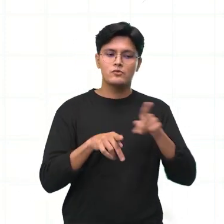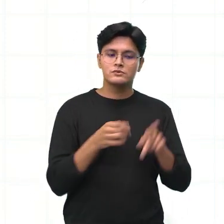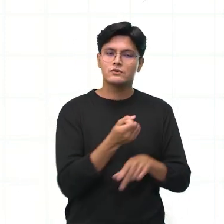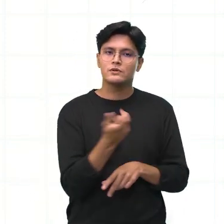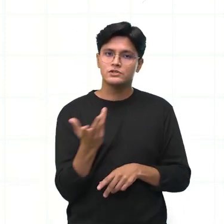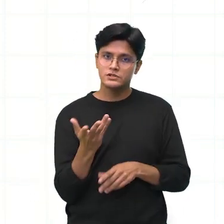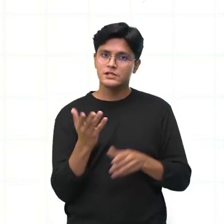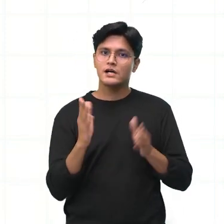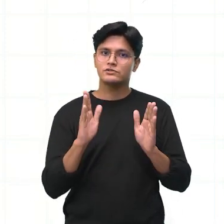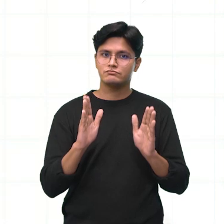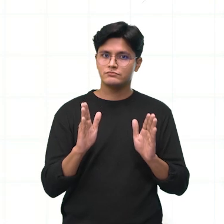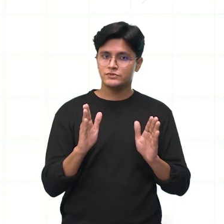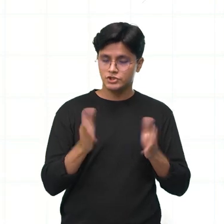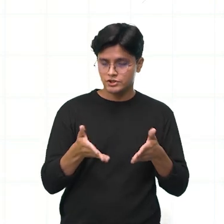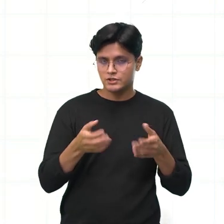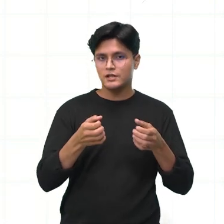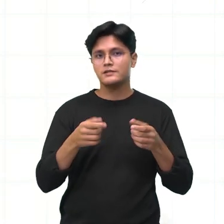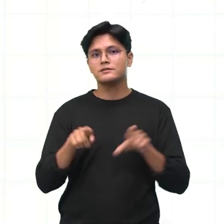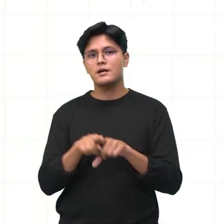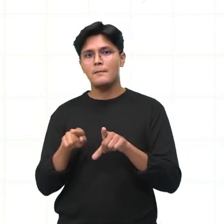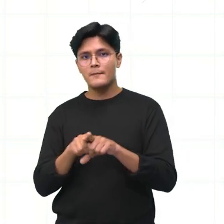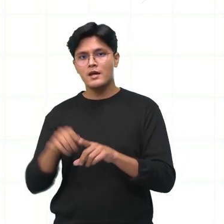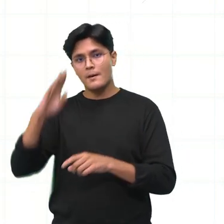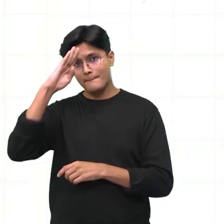econômica. Vejam que são aí,